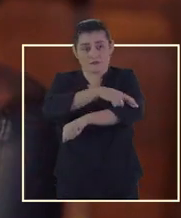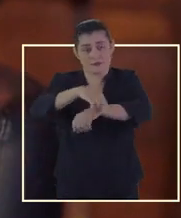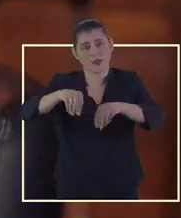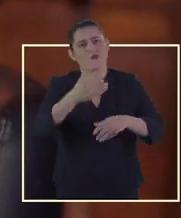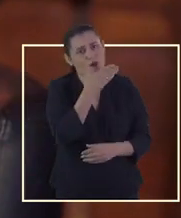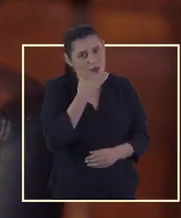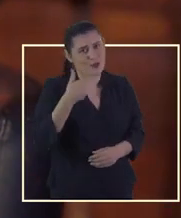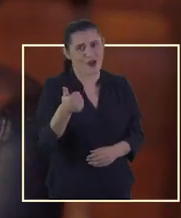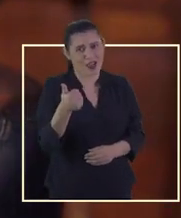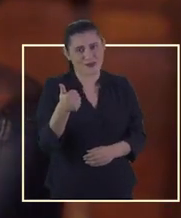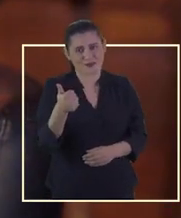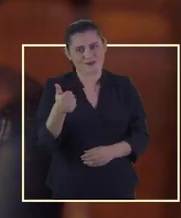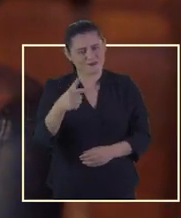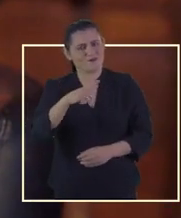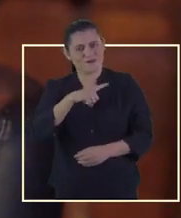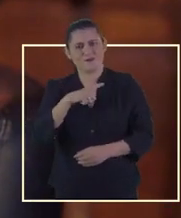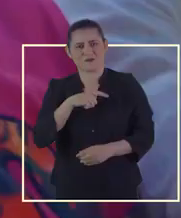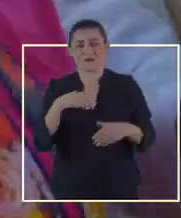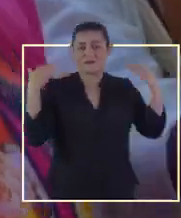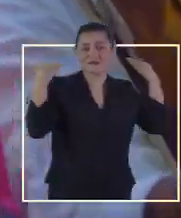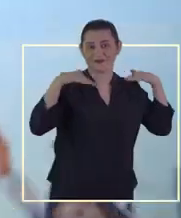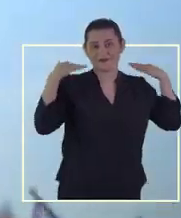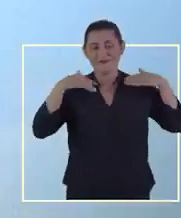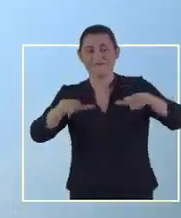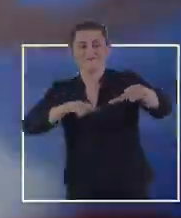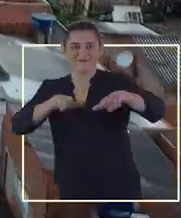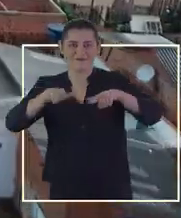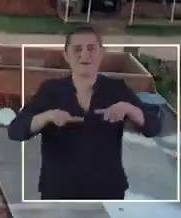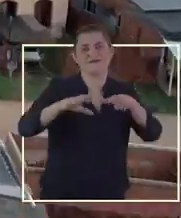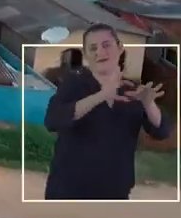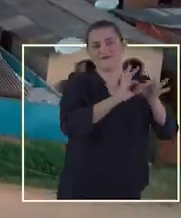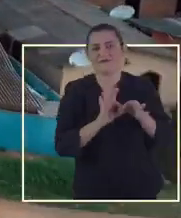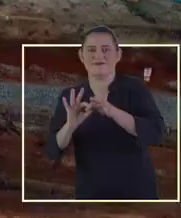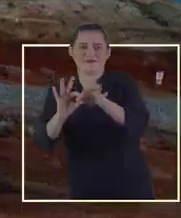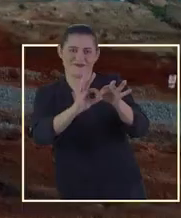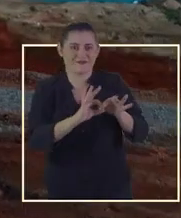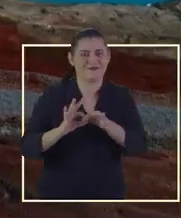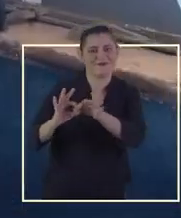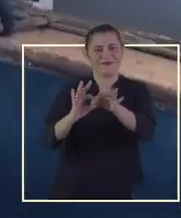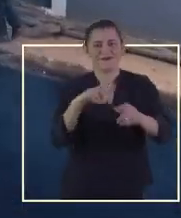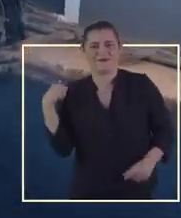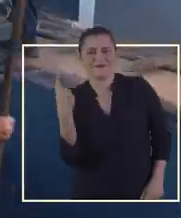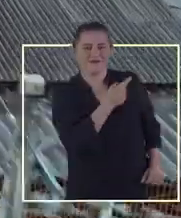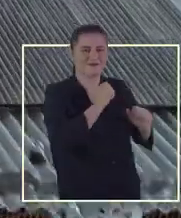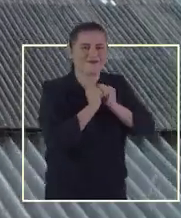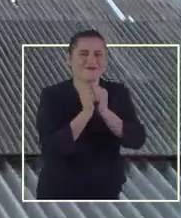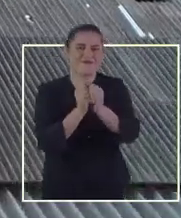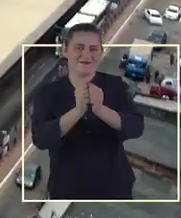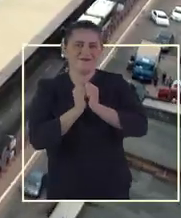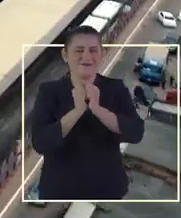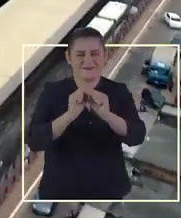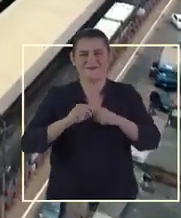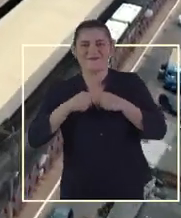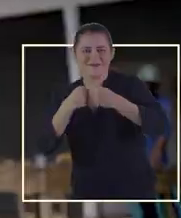recuperados, tem ramais que foram melhorados. Socorro Nery é trabalho, é união Todos juntos